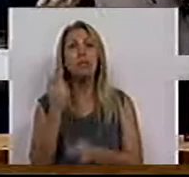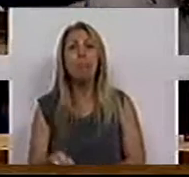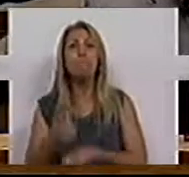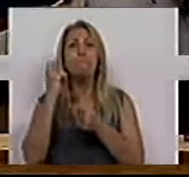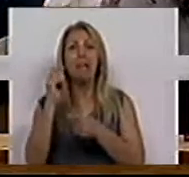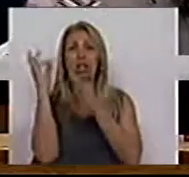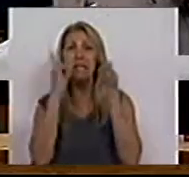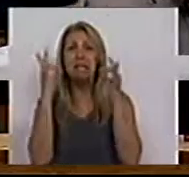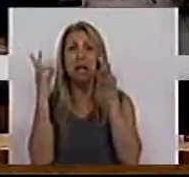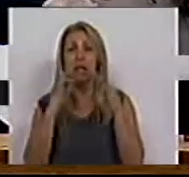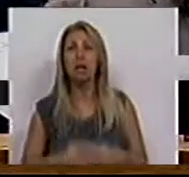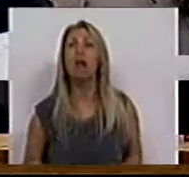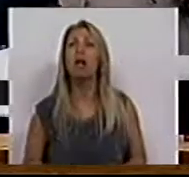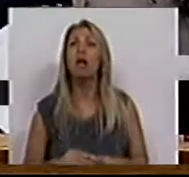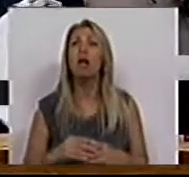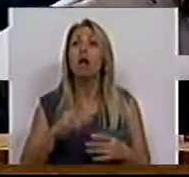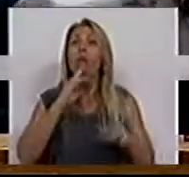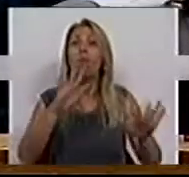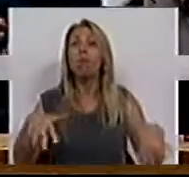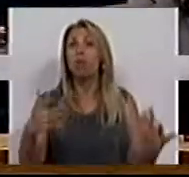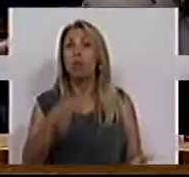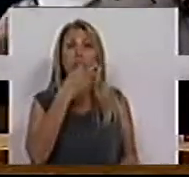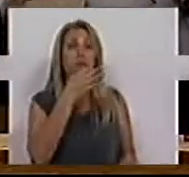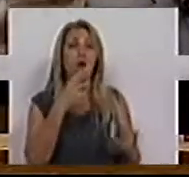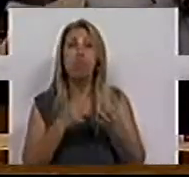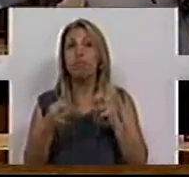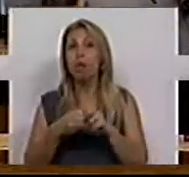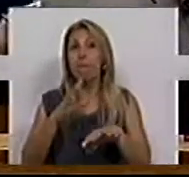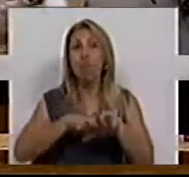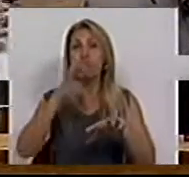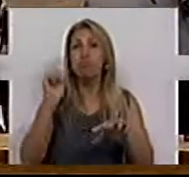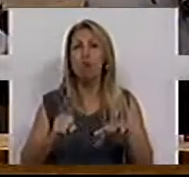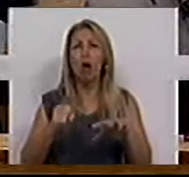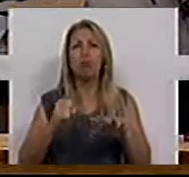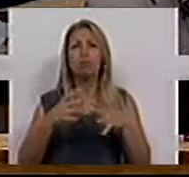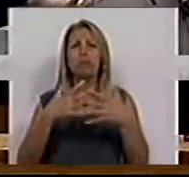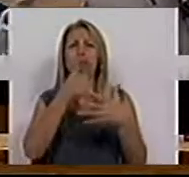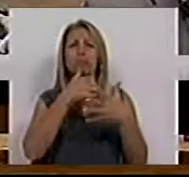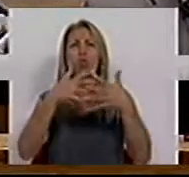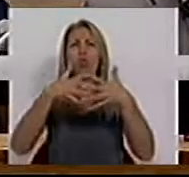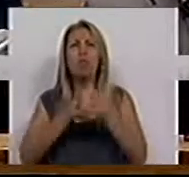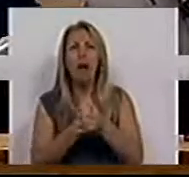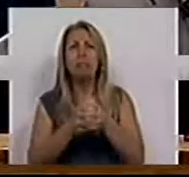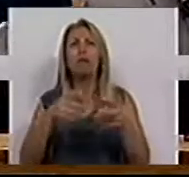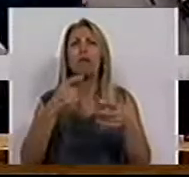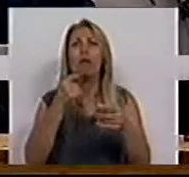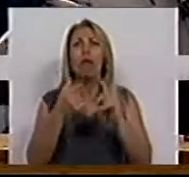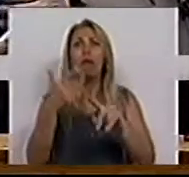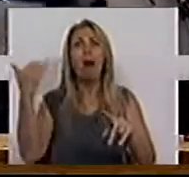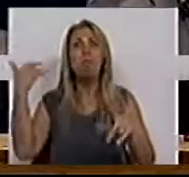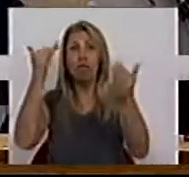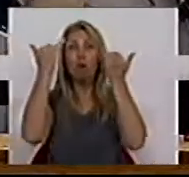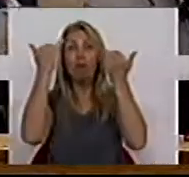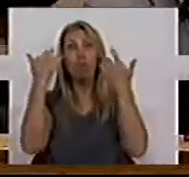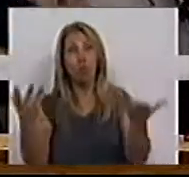poderíamos também falar dos problemas relacionados com a colheita do tomate, que recebemos informação muito recentemente,